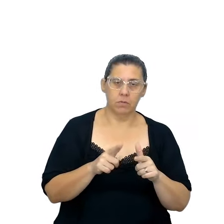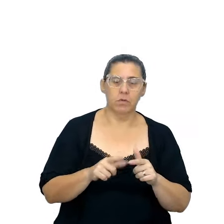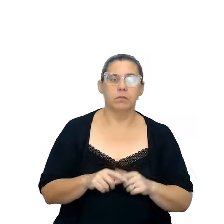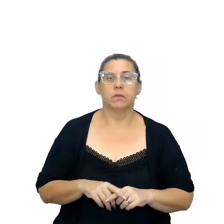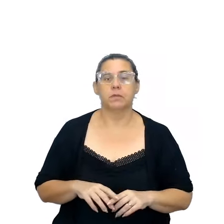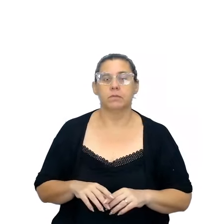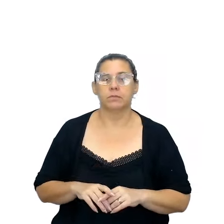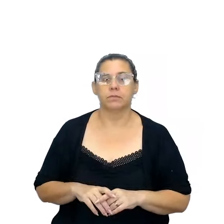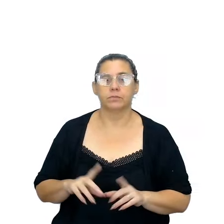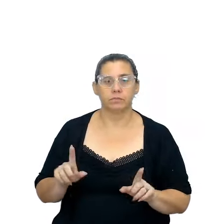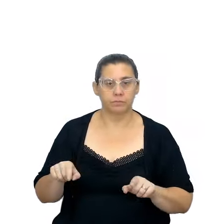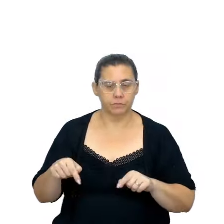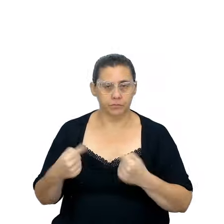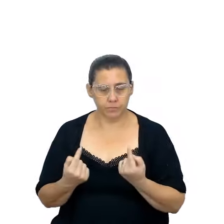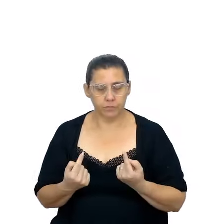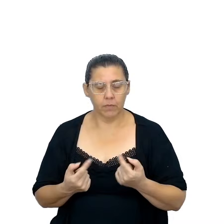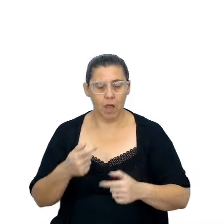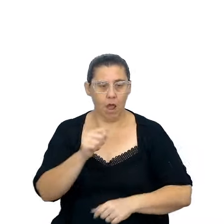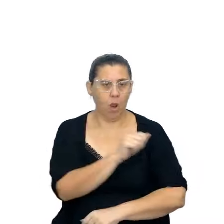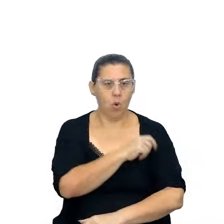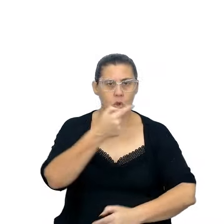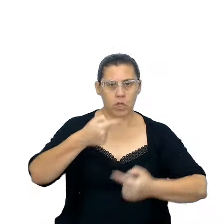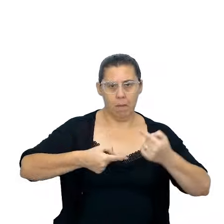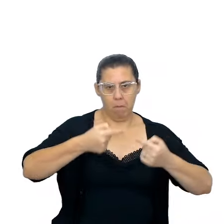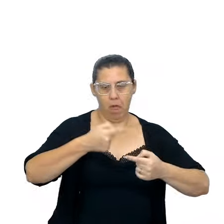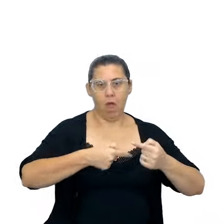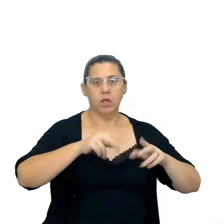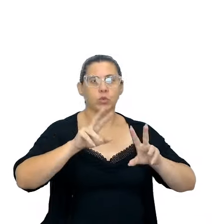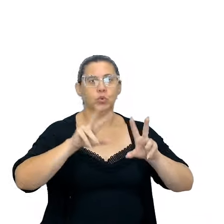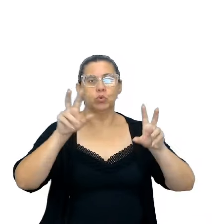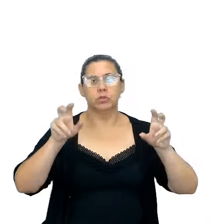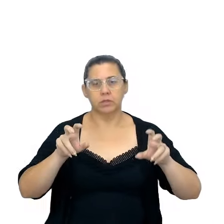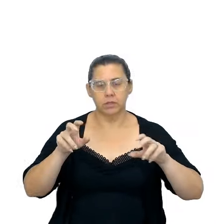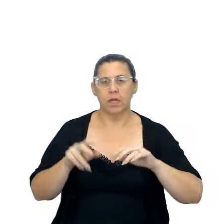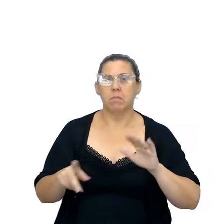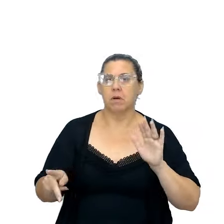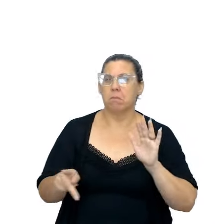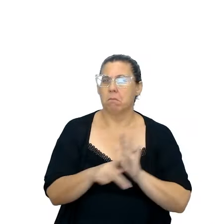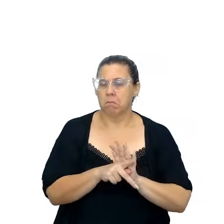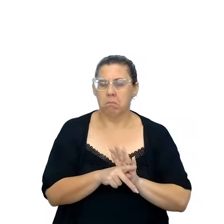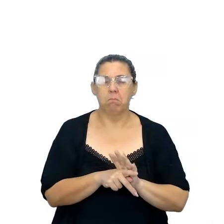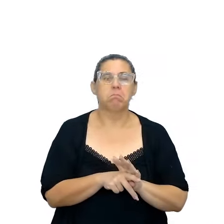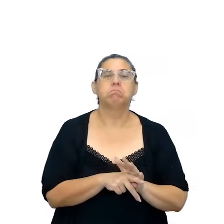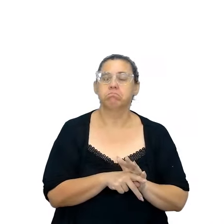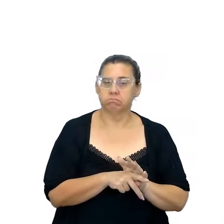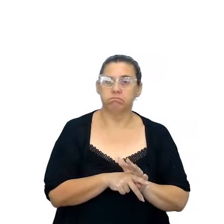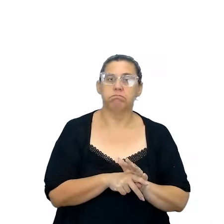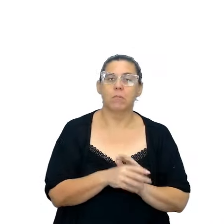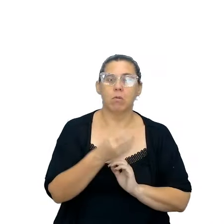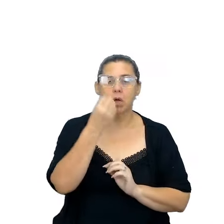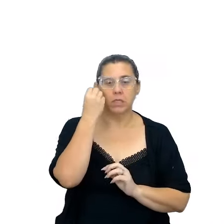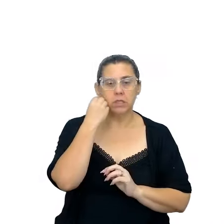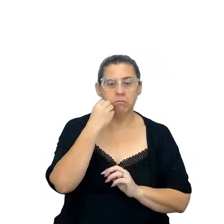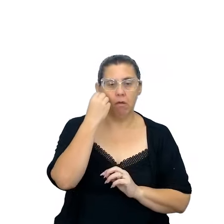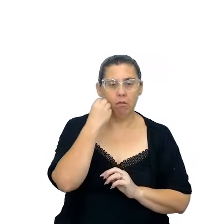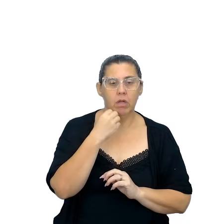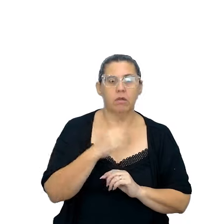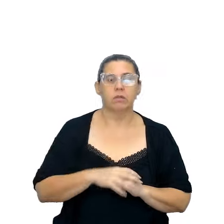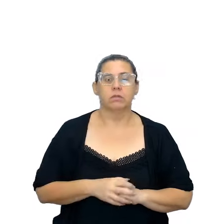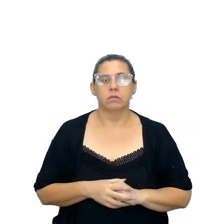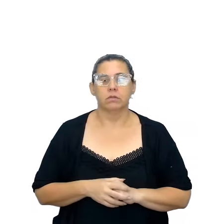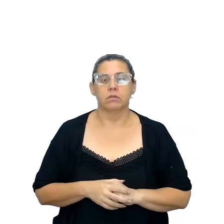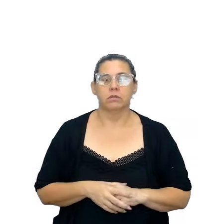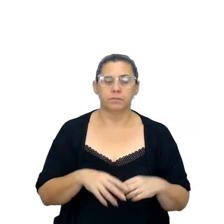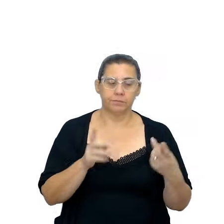proposto, os estudantes debatem acerca dos temas selecionados, trocam experiências a respeito do assunto e se preparam para as pesquisas.